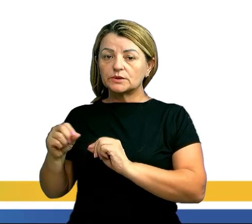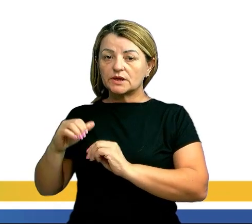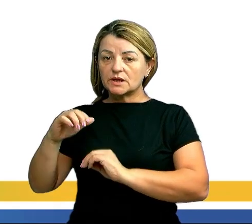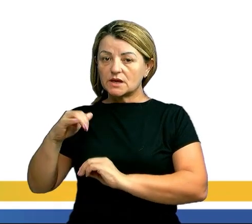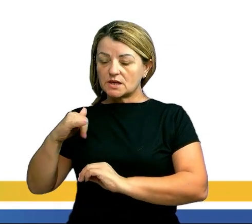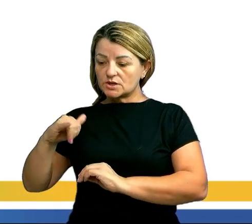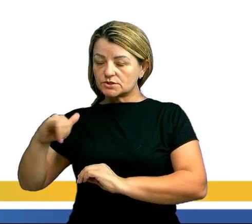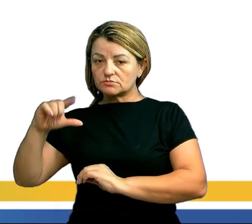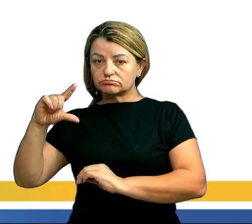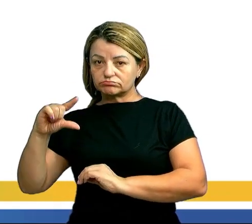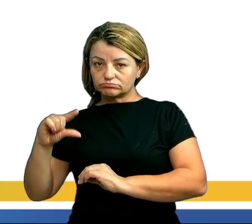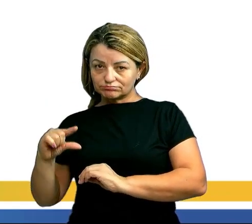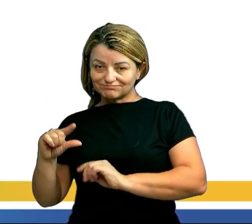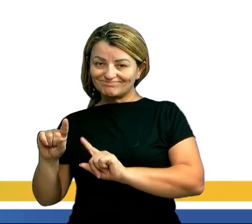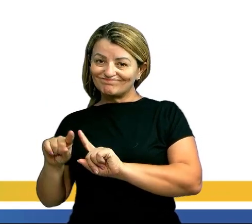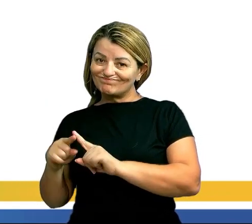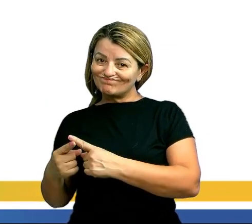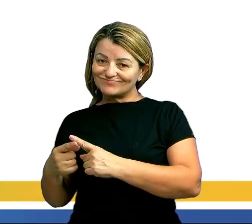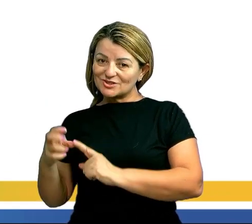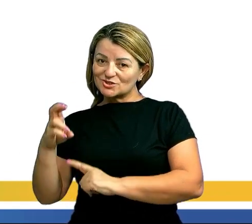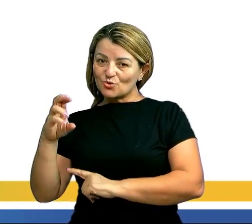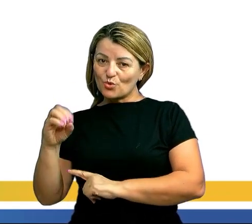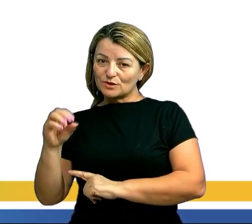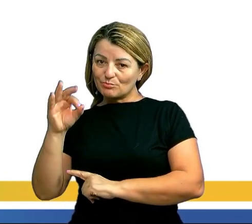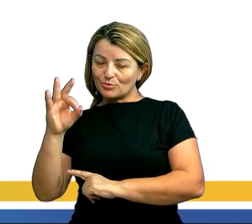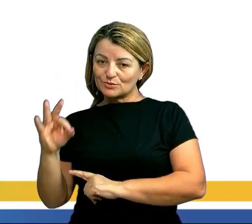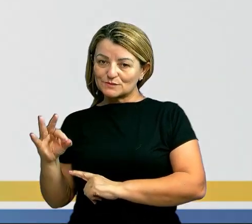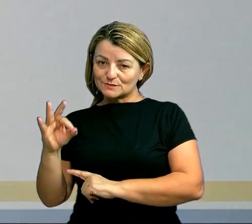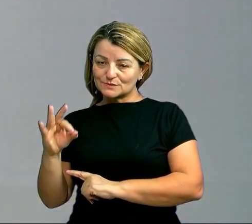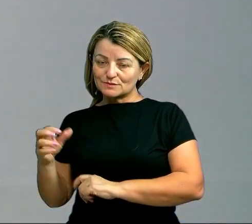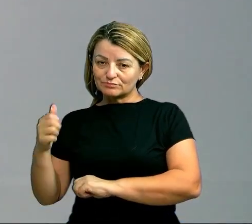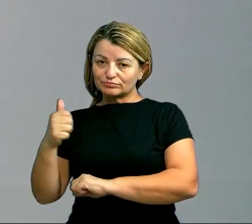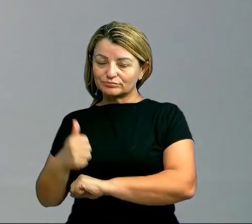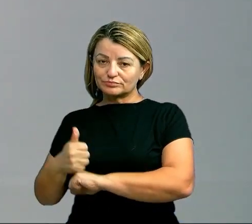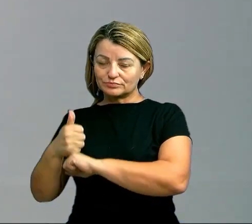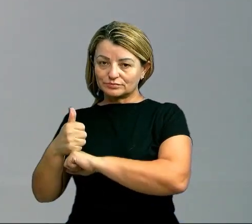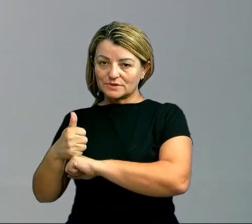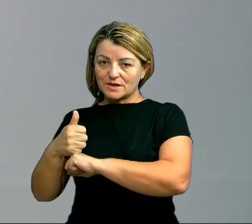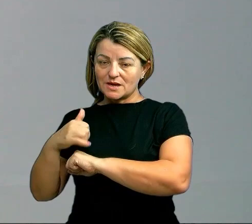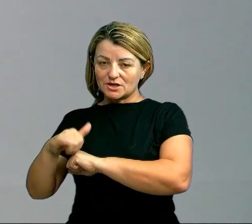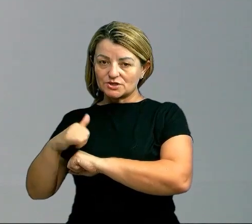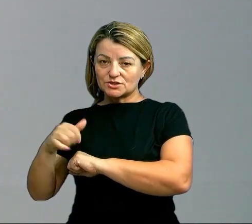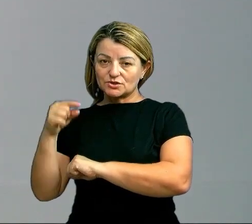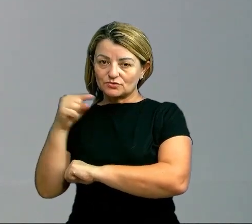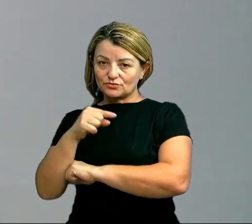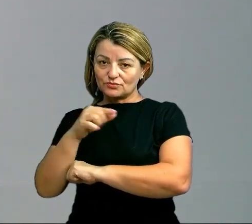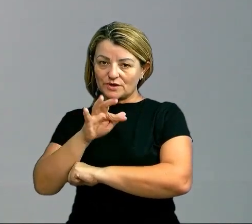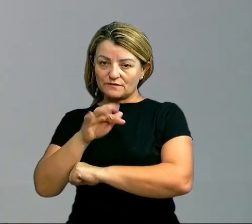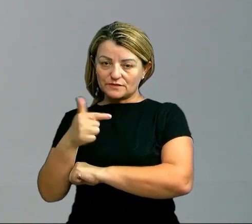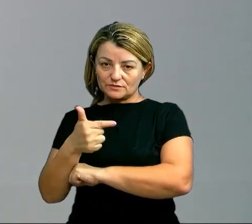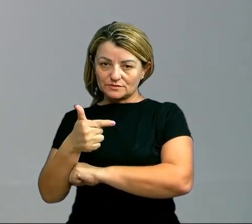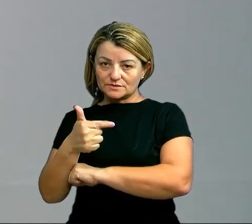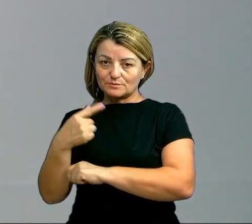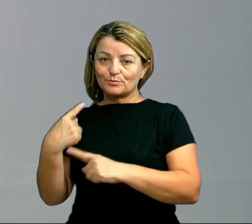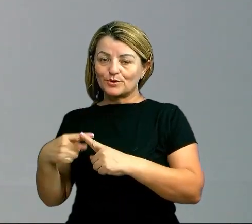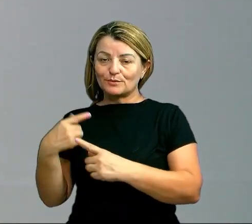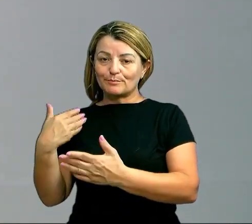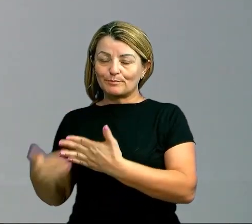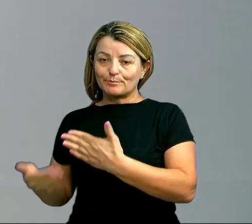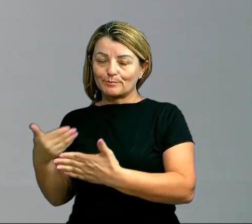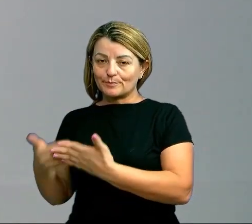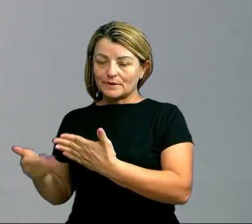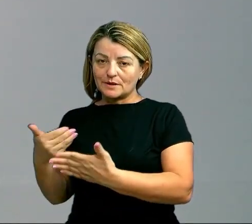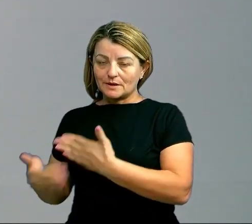porém ele tem apenas 50% da energia do forno F2 a gente observa isso porque ocorre uma perda de energia